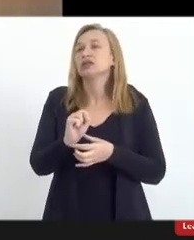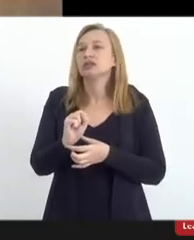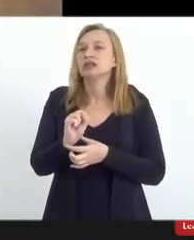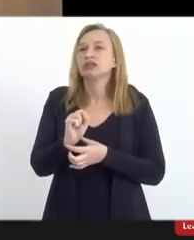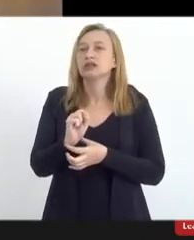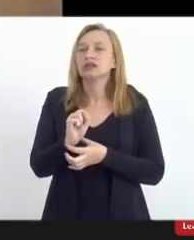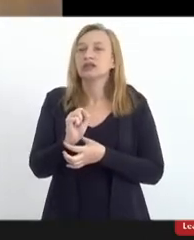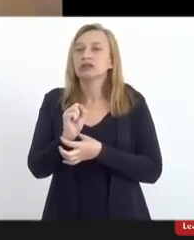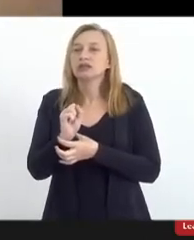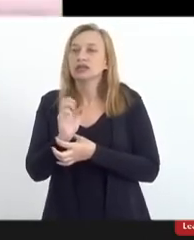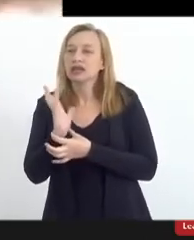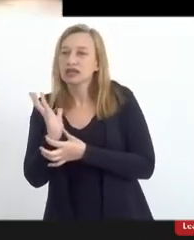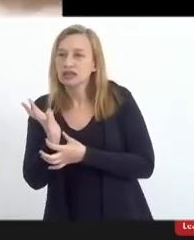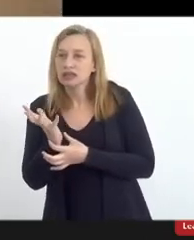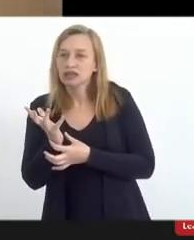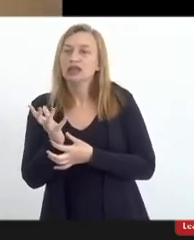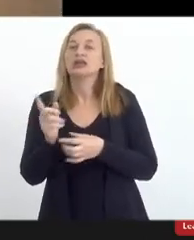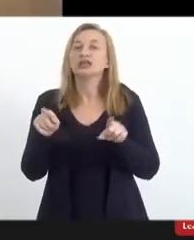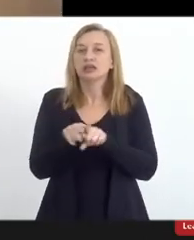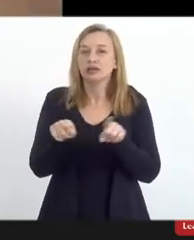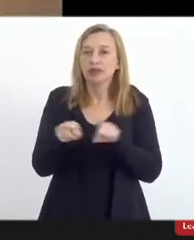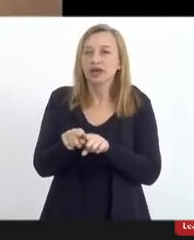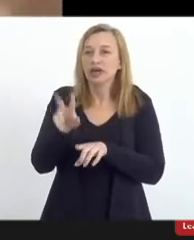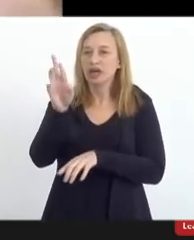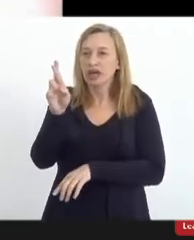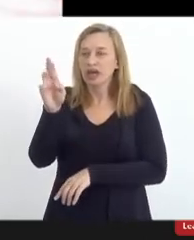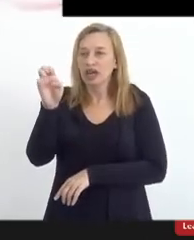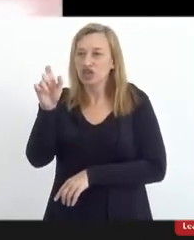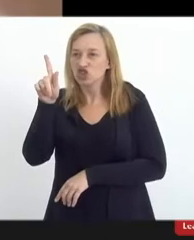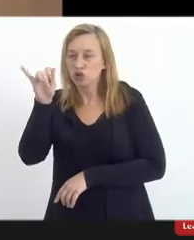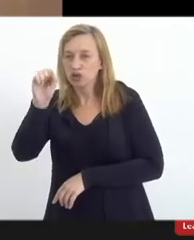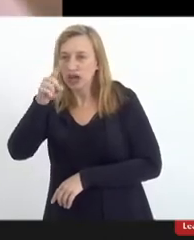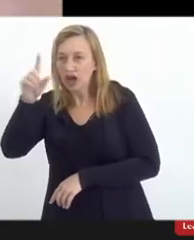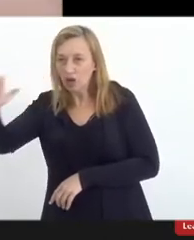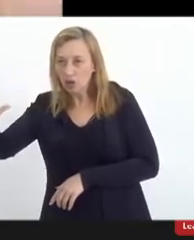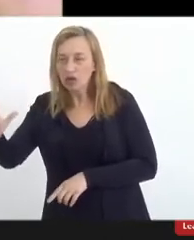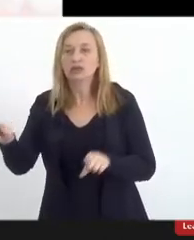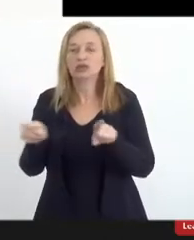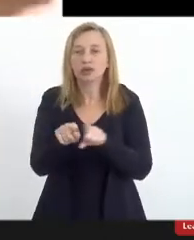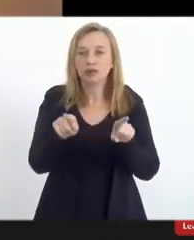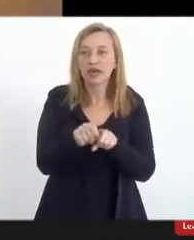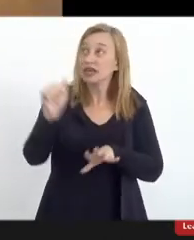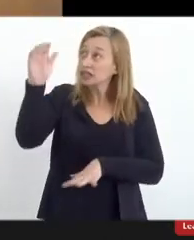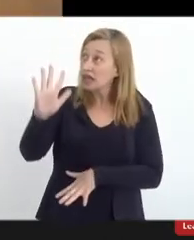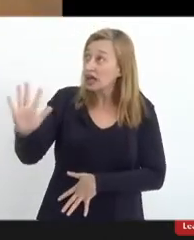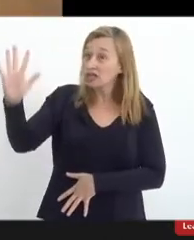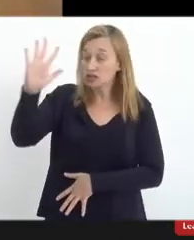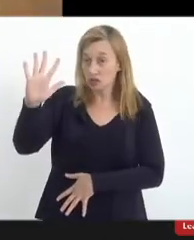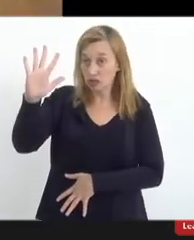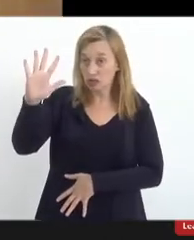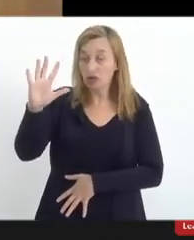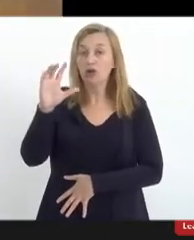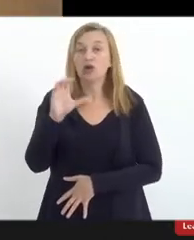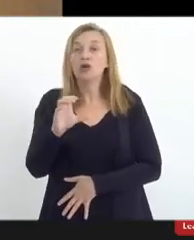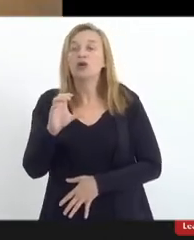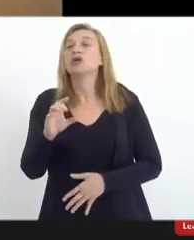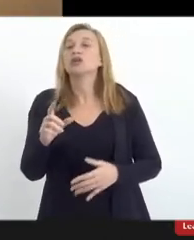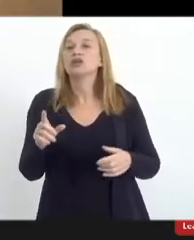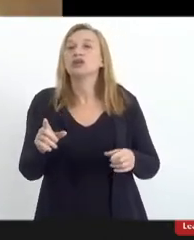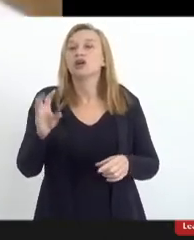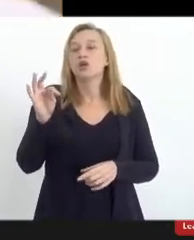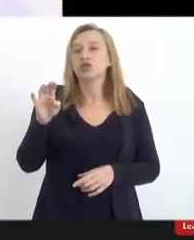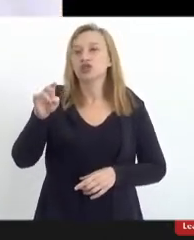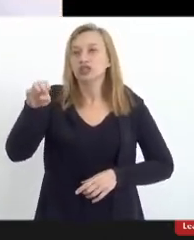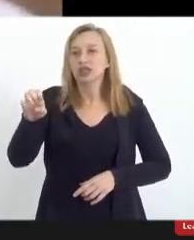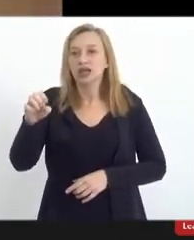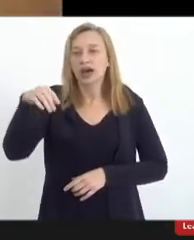quanto a nível também regional, quanto a nível nacional, quanto a nível de continente latino-americano e quanto